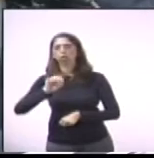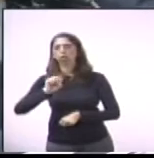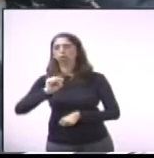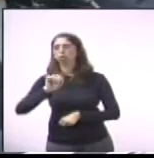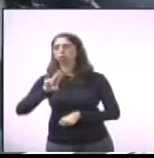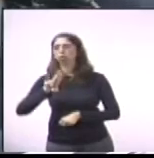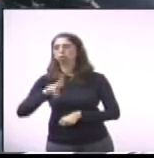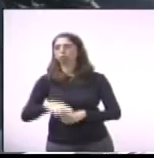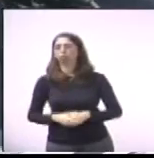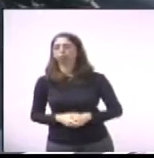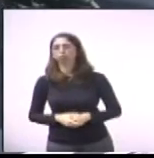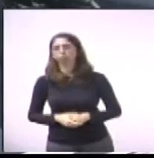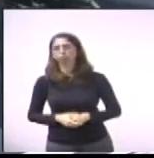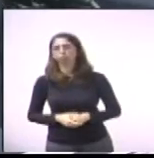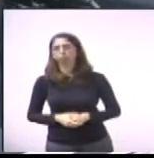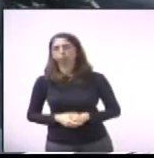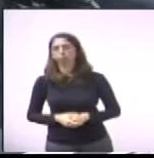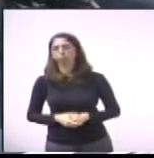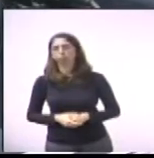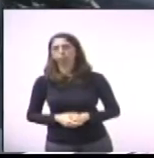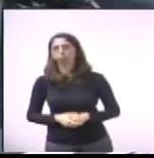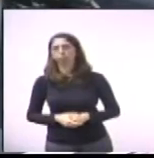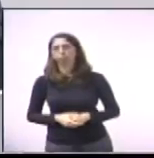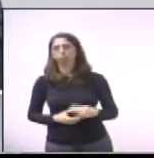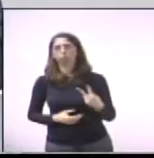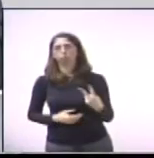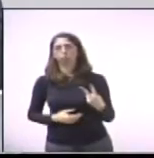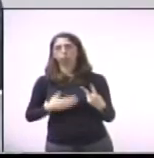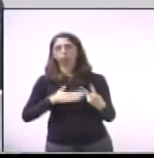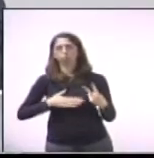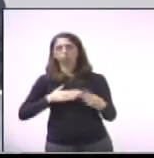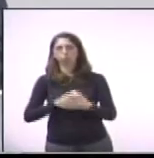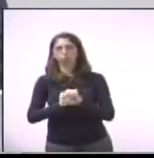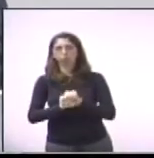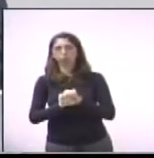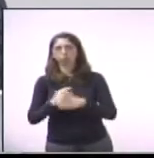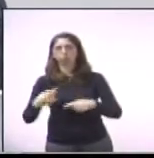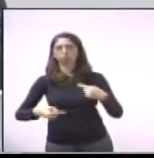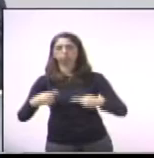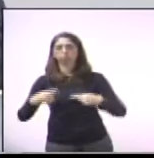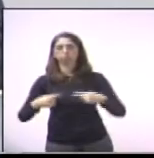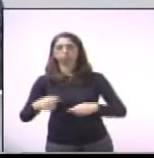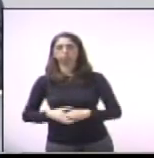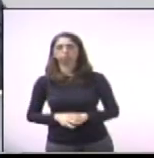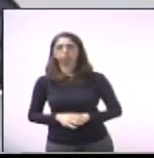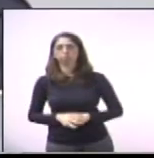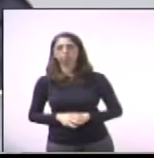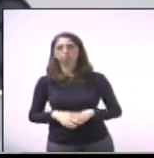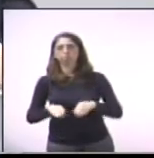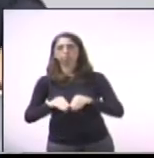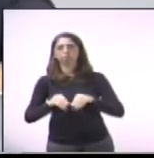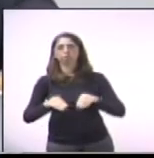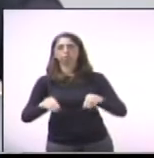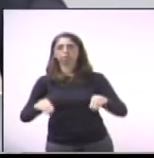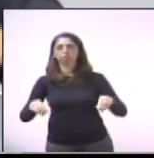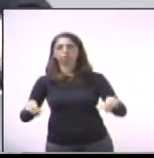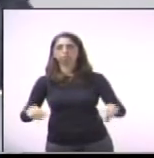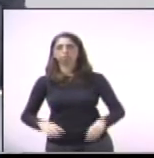de Jiu-Jitsu. As moções estão em discussão. Com a palavra o vereador Danilo Barros.